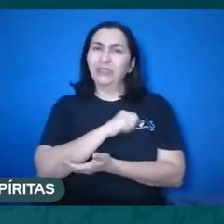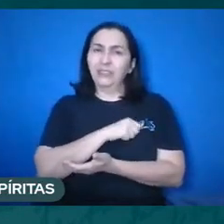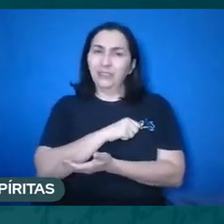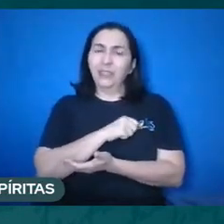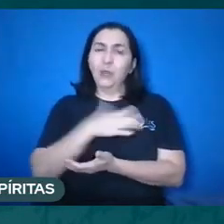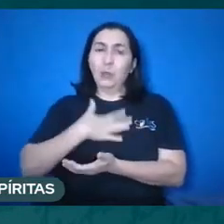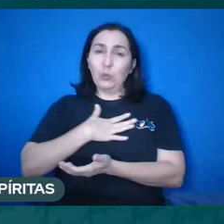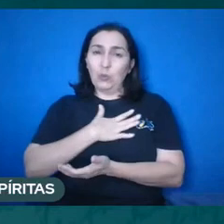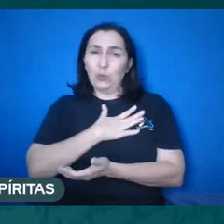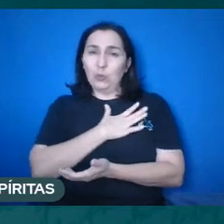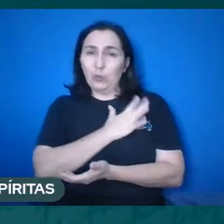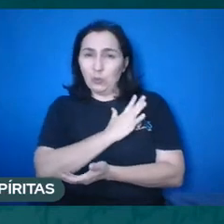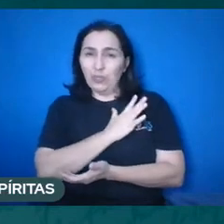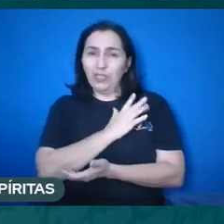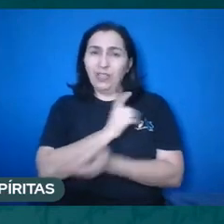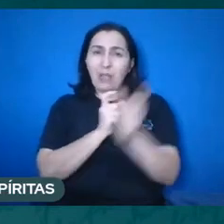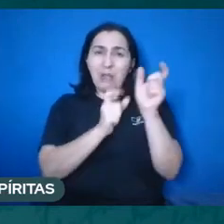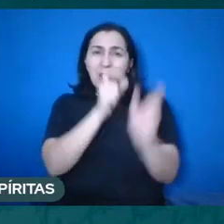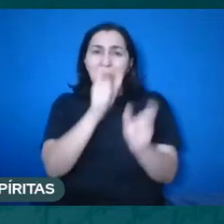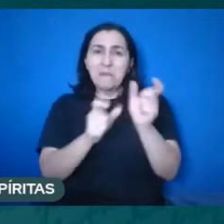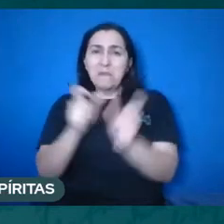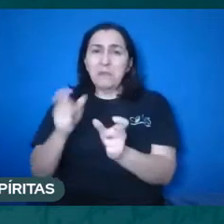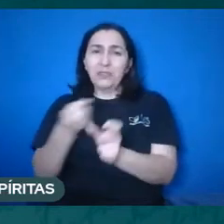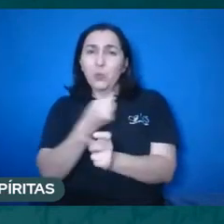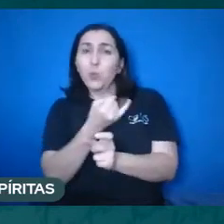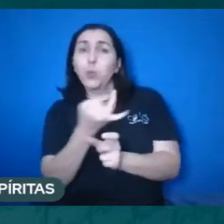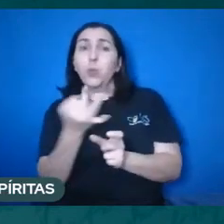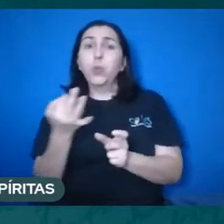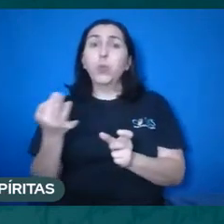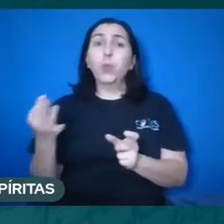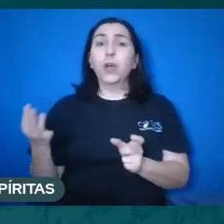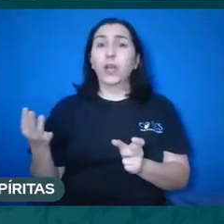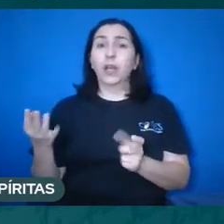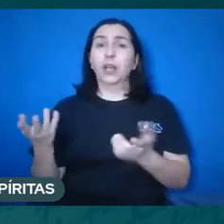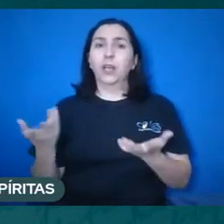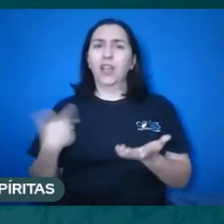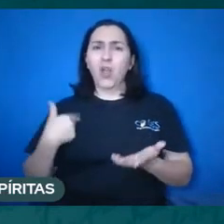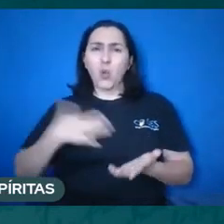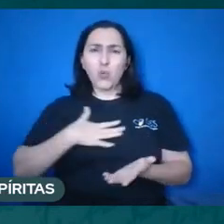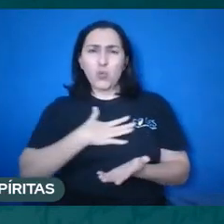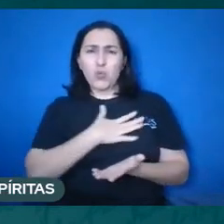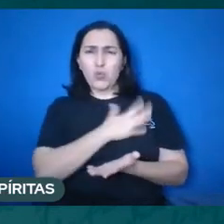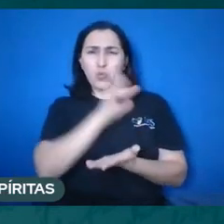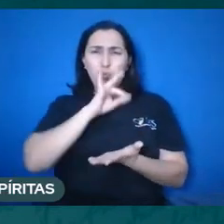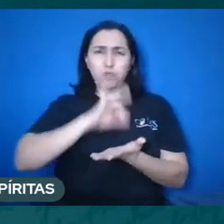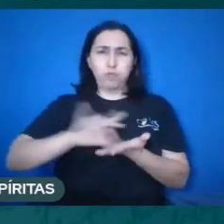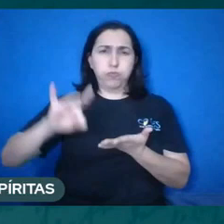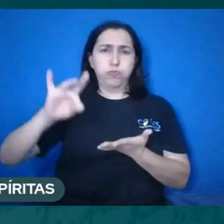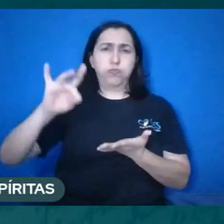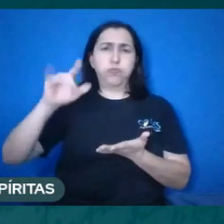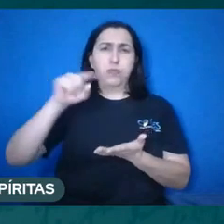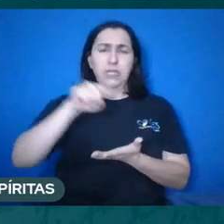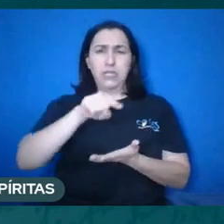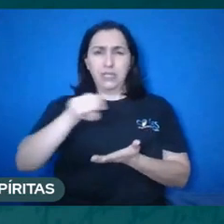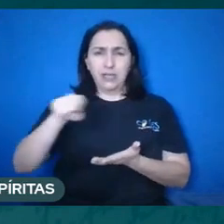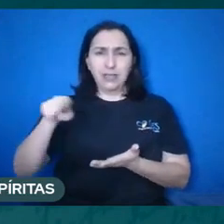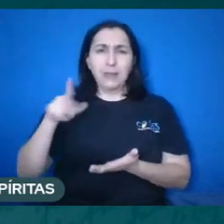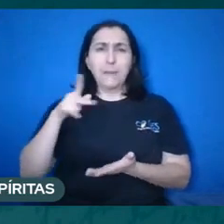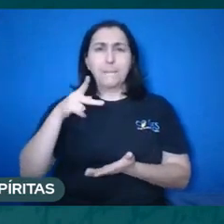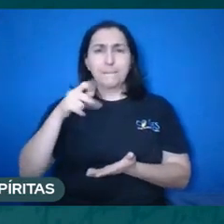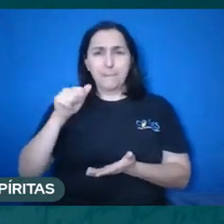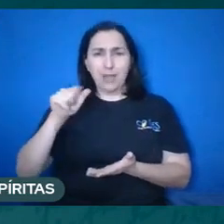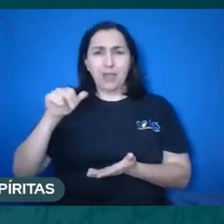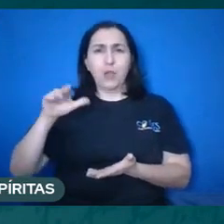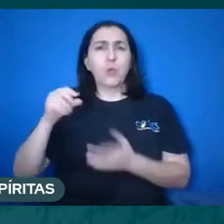quantas pessoas talvez desenvolveram ódio em relação a ele, porque viram seus